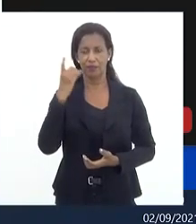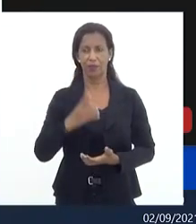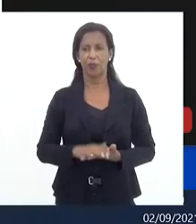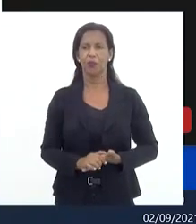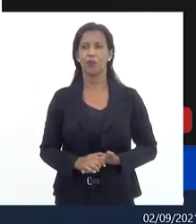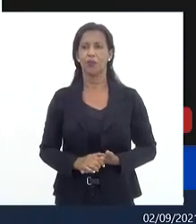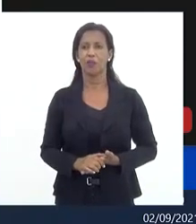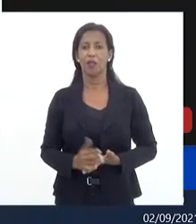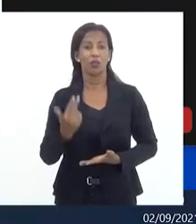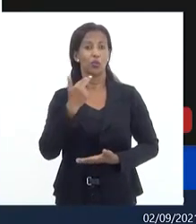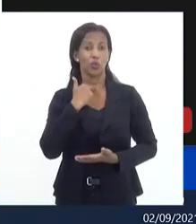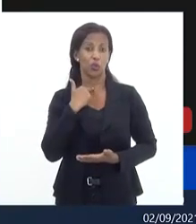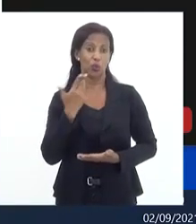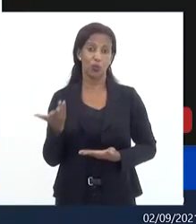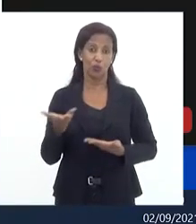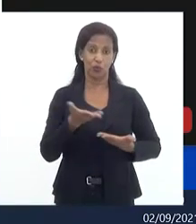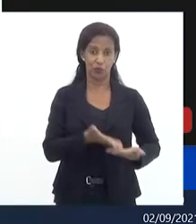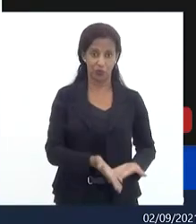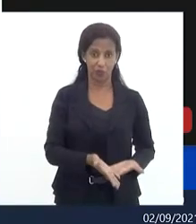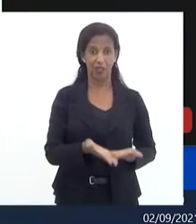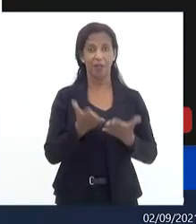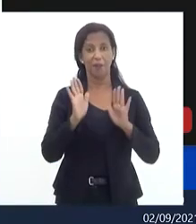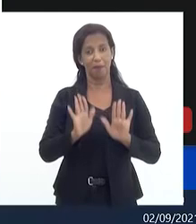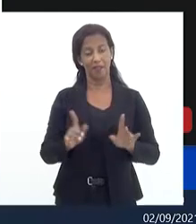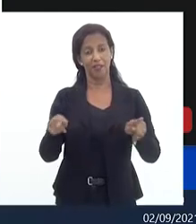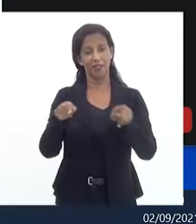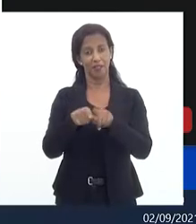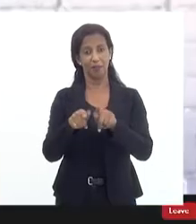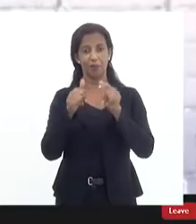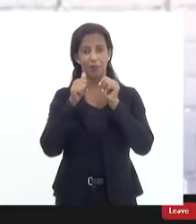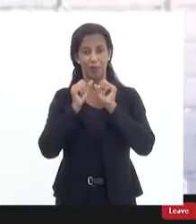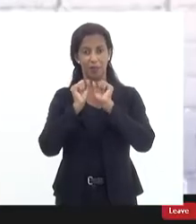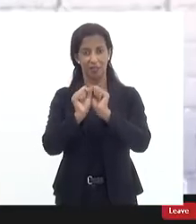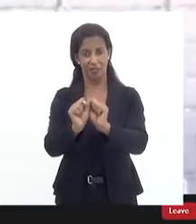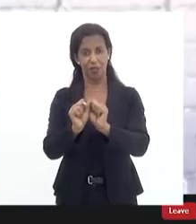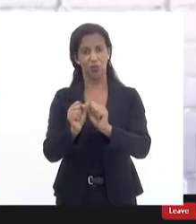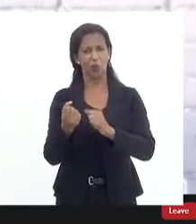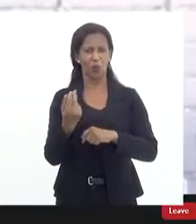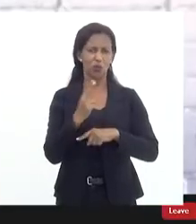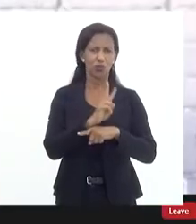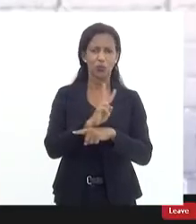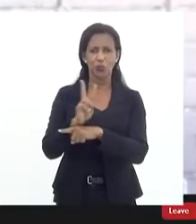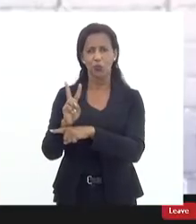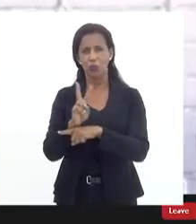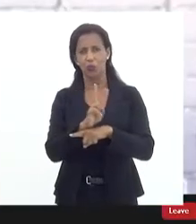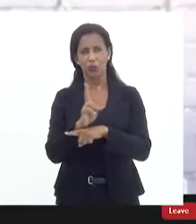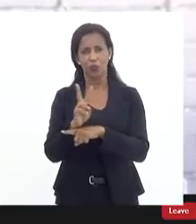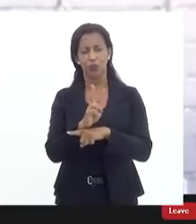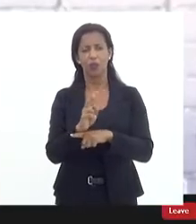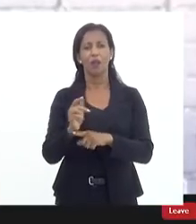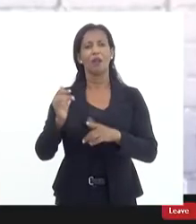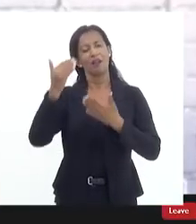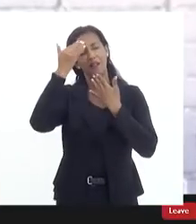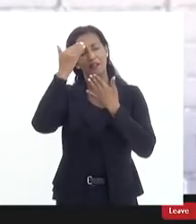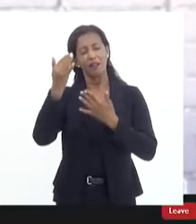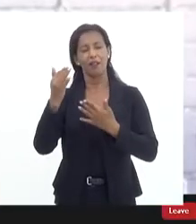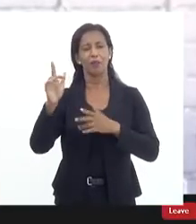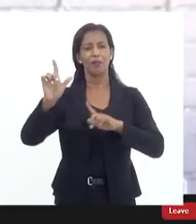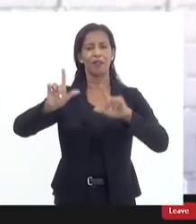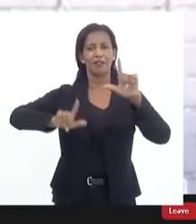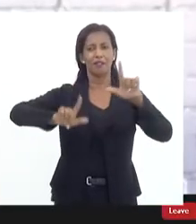que não puderam comparecer mas deixaram aqui também assessorias acompanhando agradeço a TV Alerj que